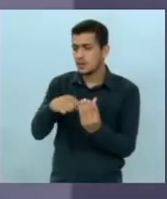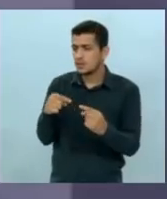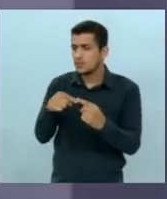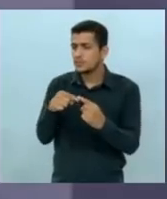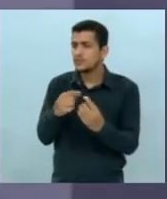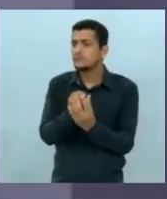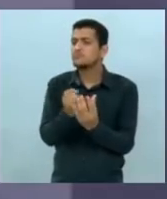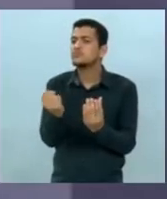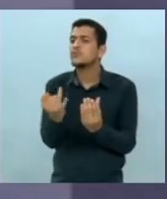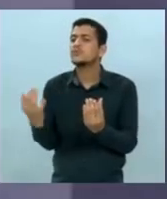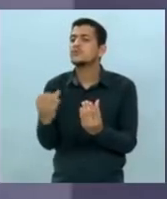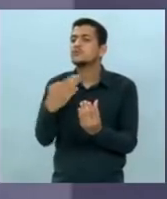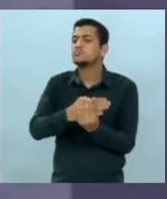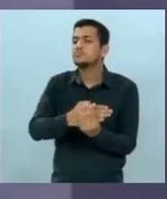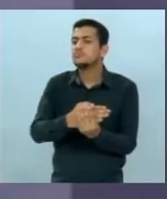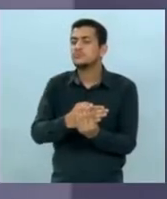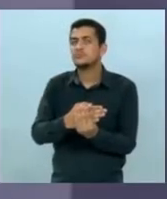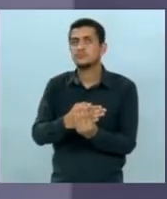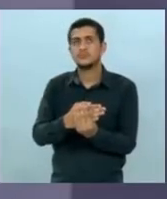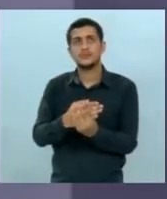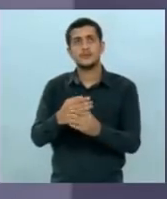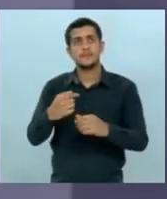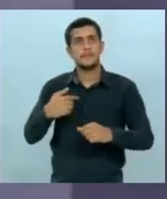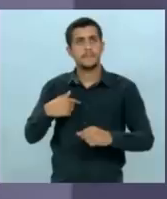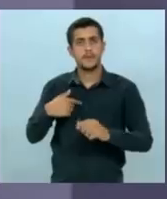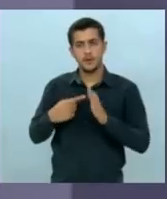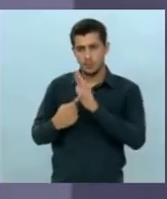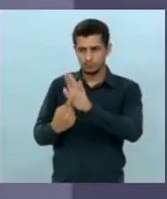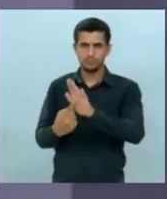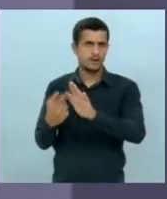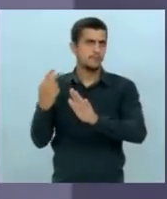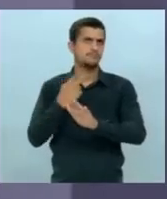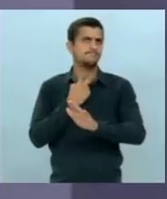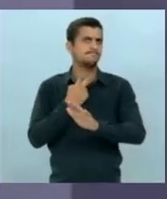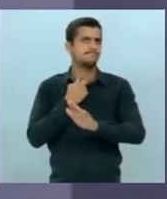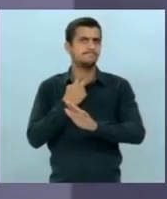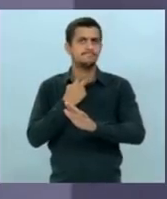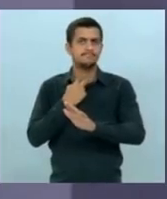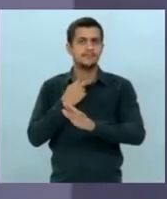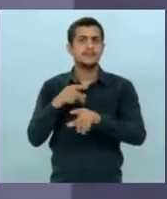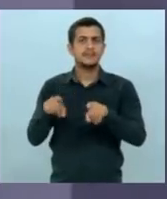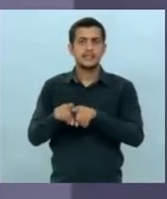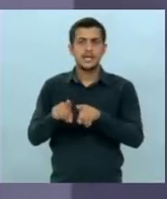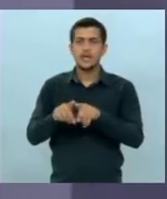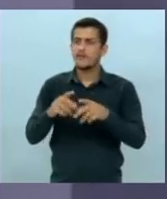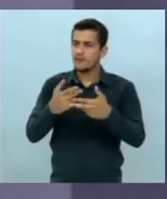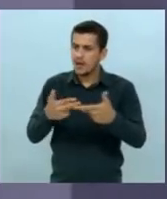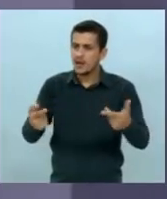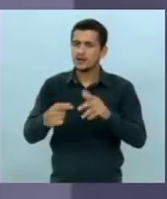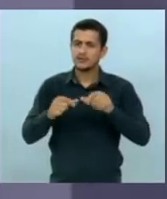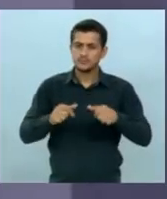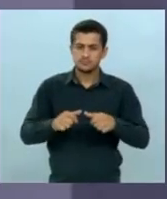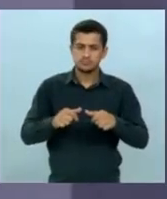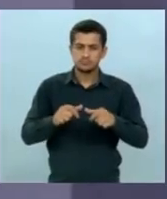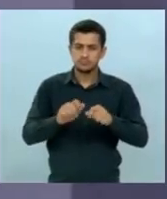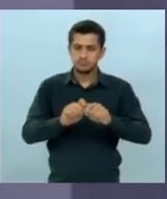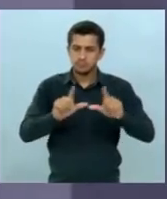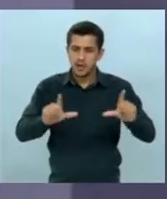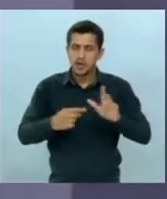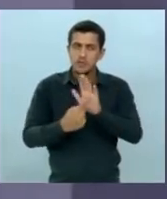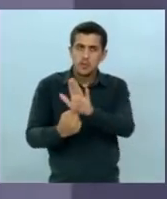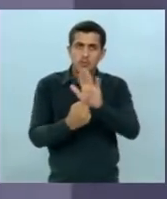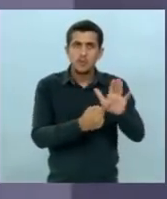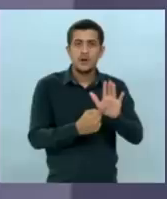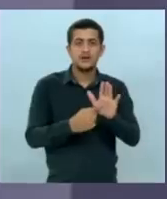instituições pelo contrário eu não posso mostrar documentos é que eu tenho certidões negativas de tudo isto e Gideão é uma